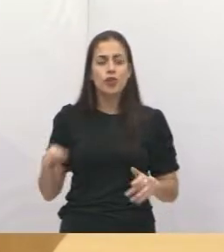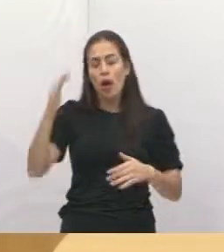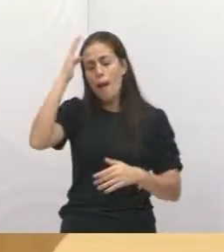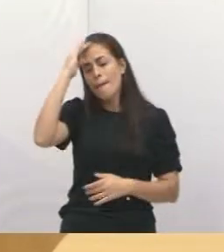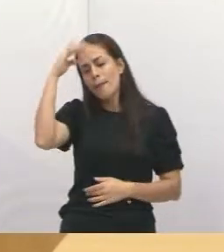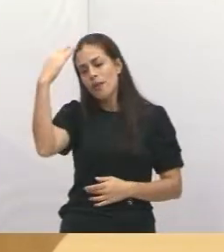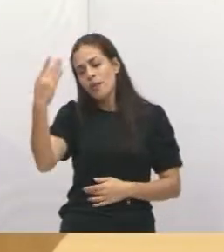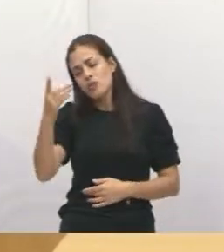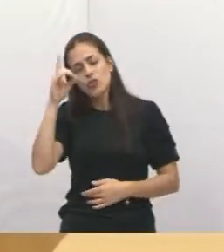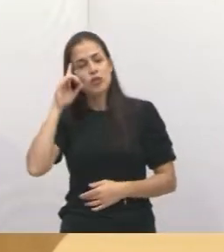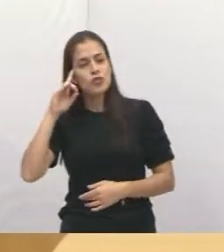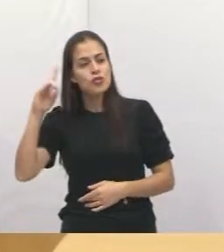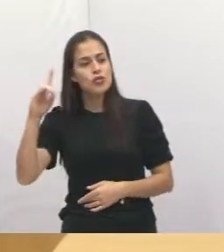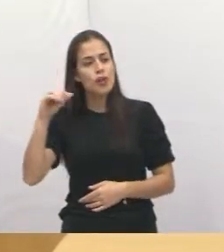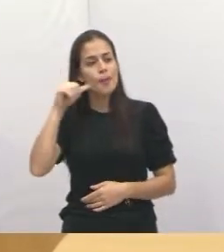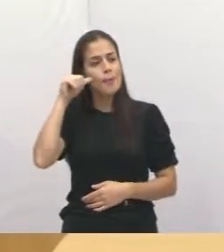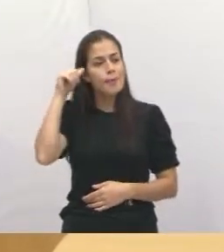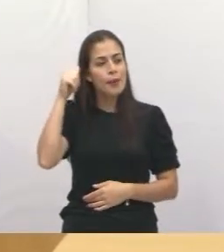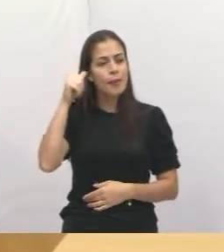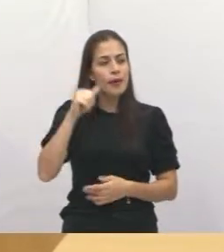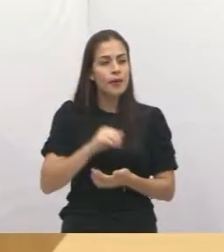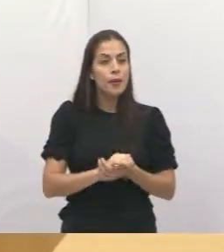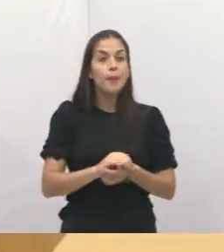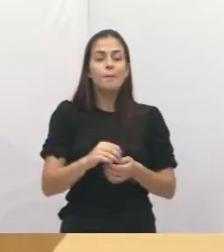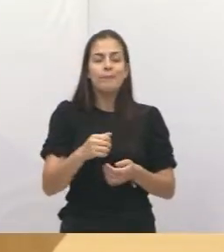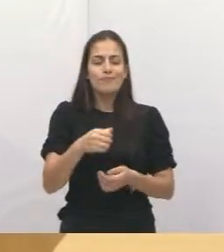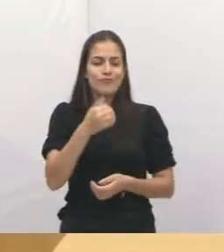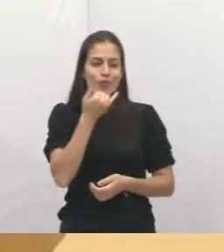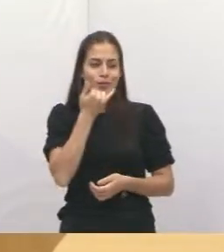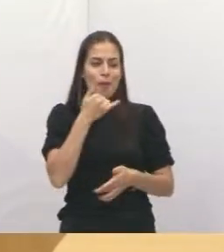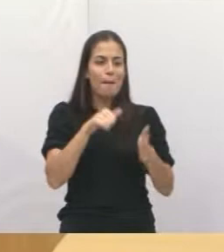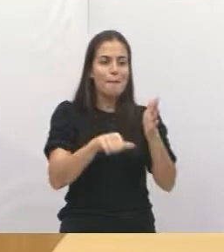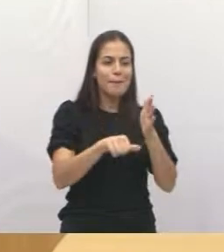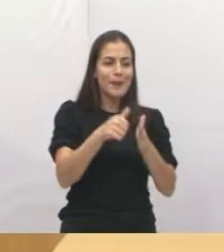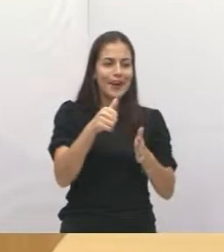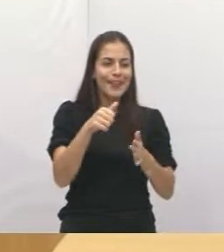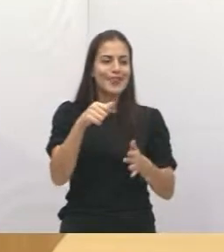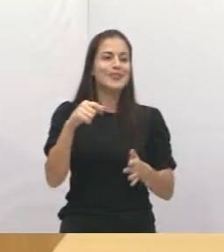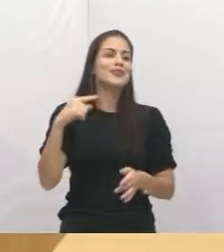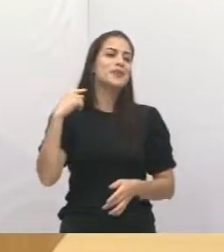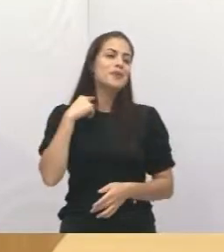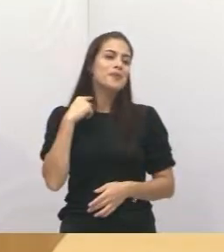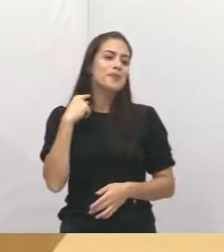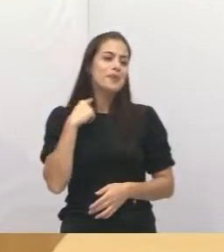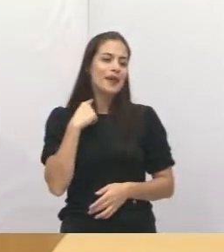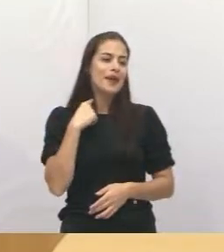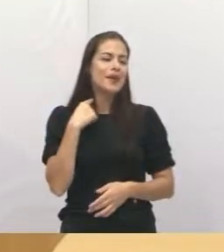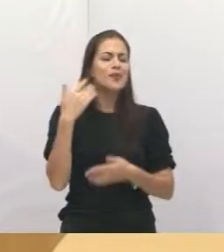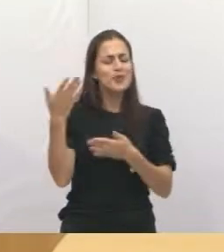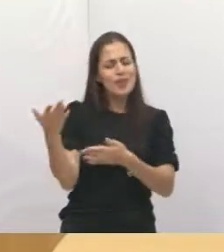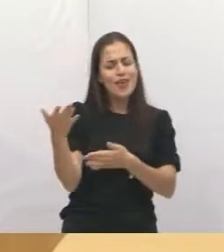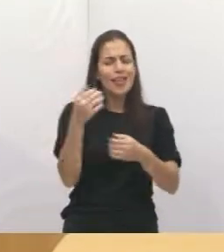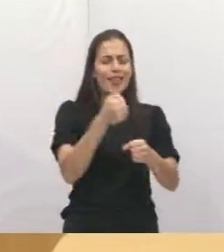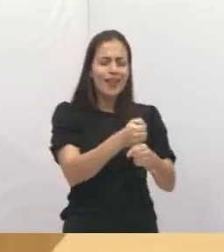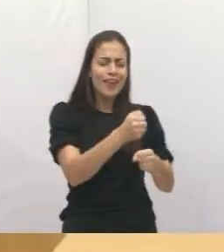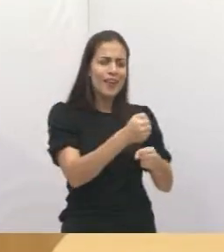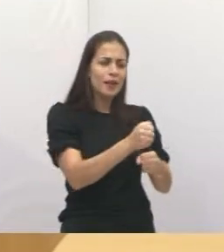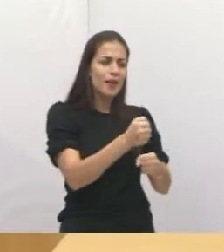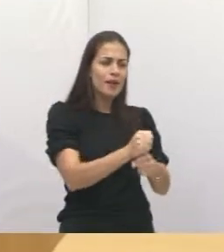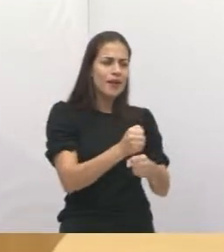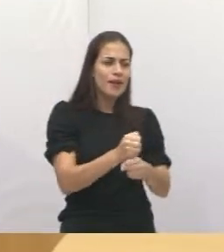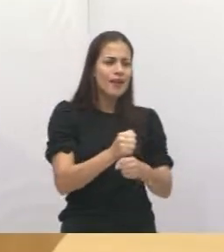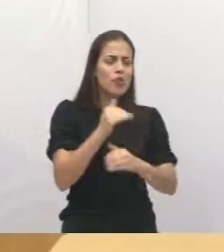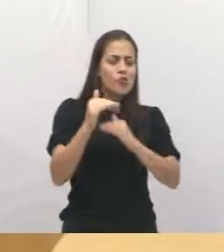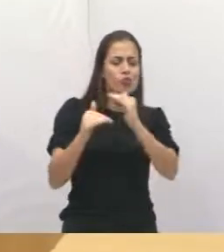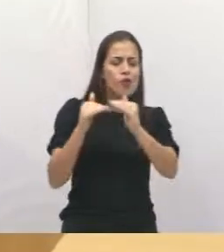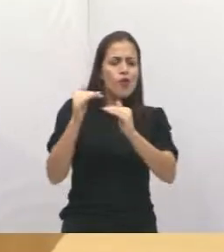a você aí, da construção civil, que está nos ouvindo, ser pedreiro, pintor, encanador, gesseiro, você que constrói sonho, tá?